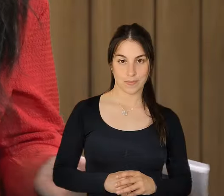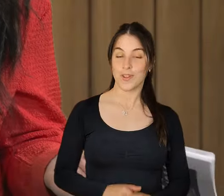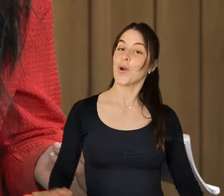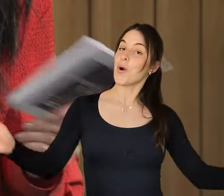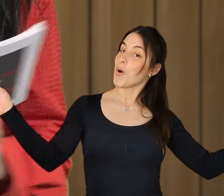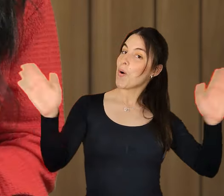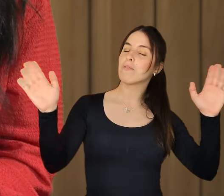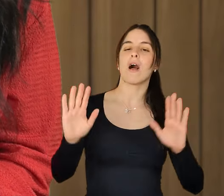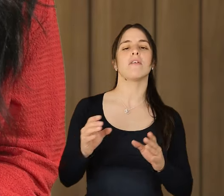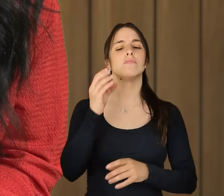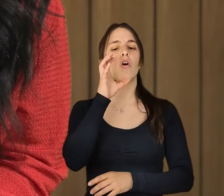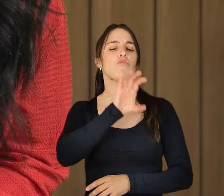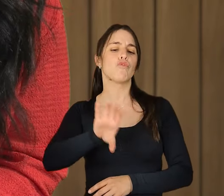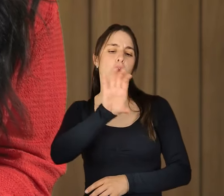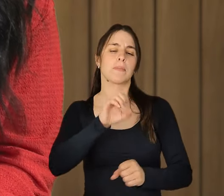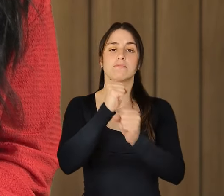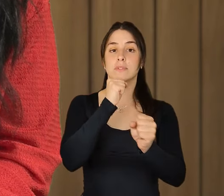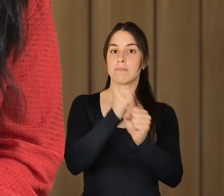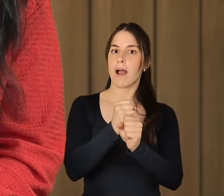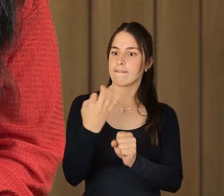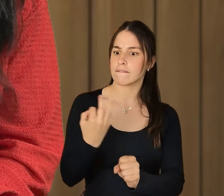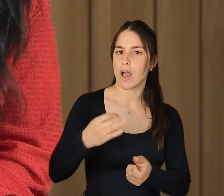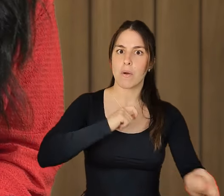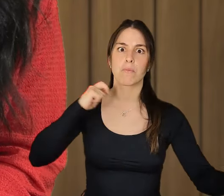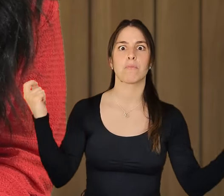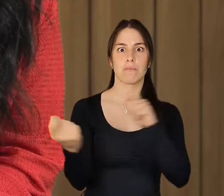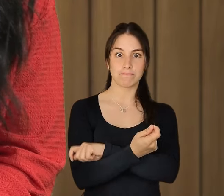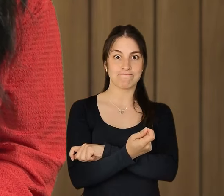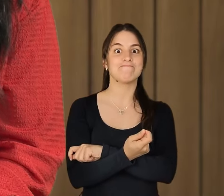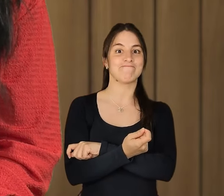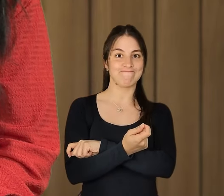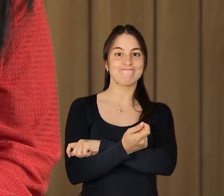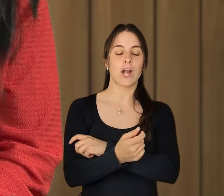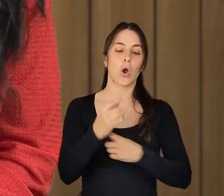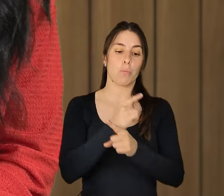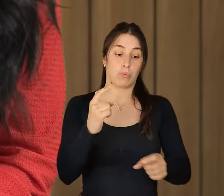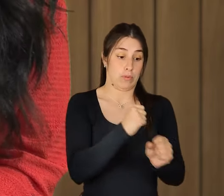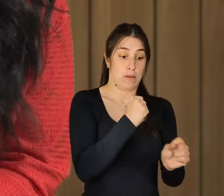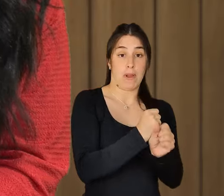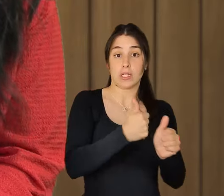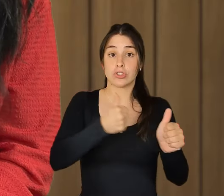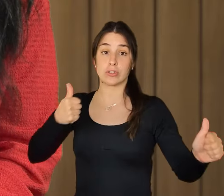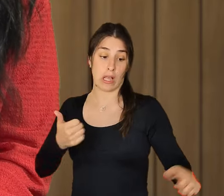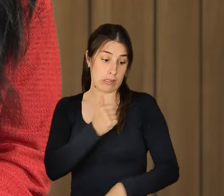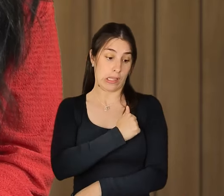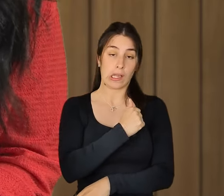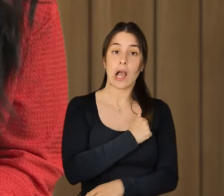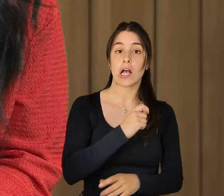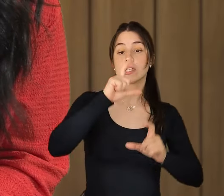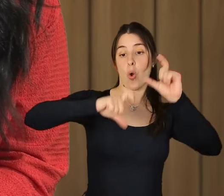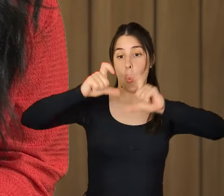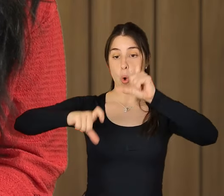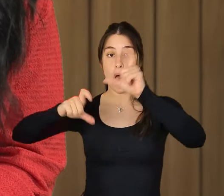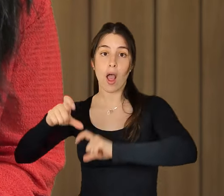Olá, as dinâmicas de trabalho estão a passar por uma metamorfose. A ascensão de trabalho remoto, horários flexíveis e